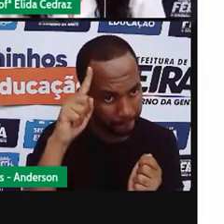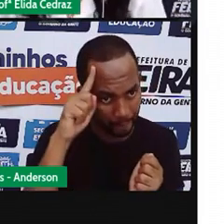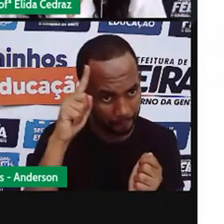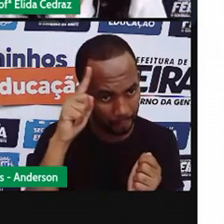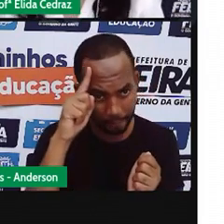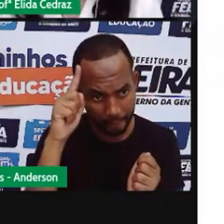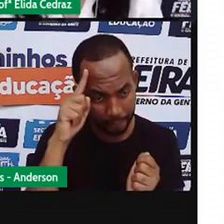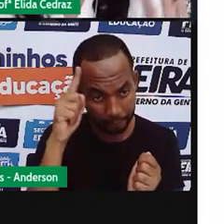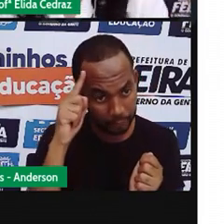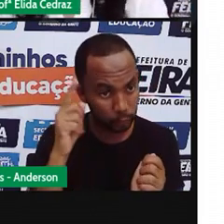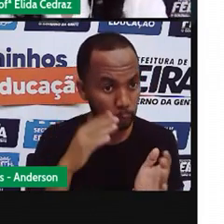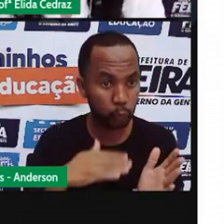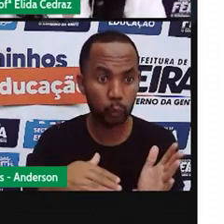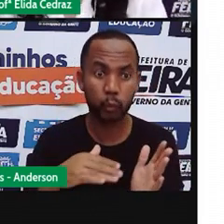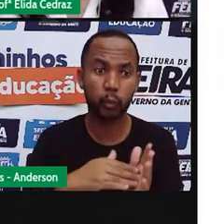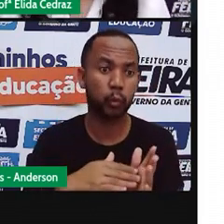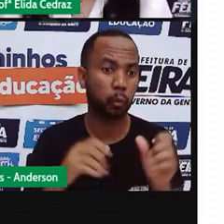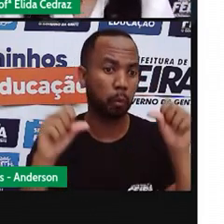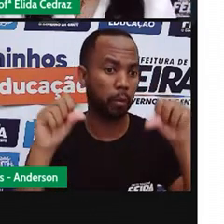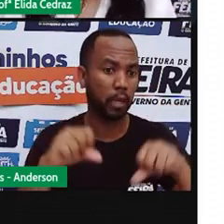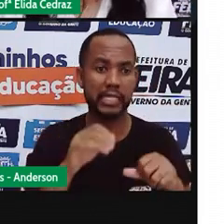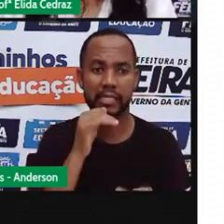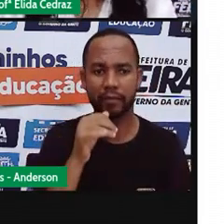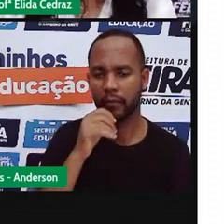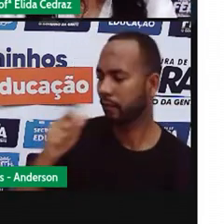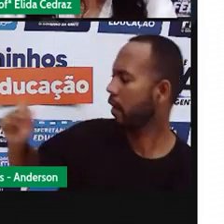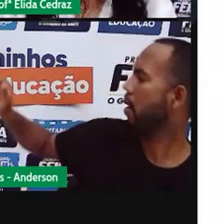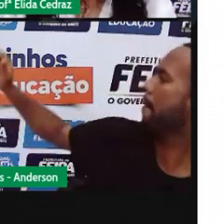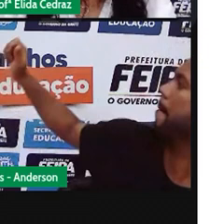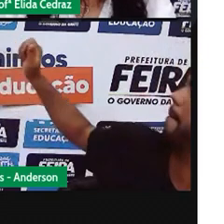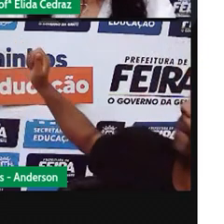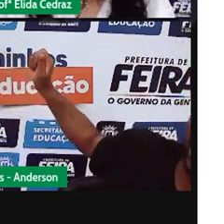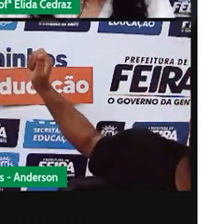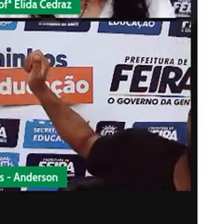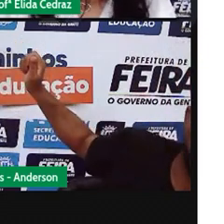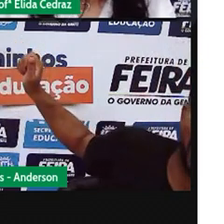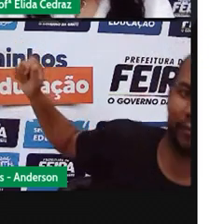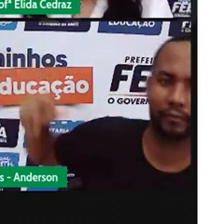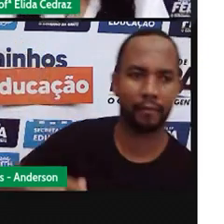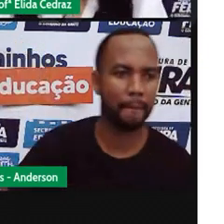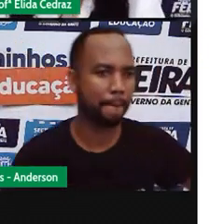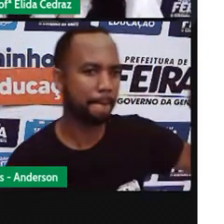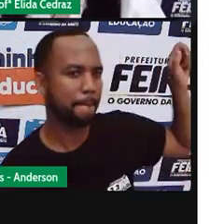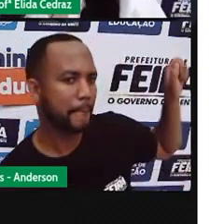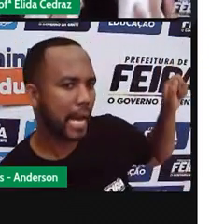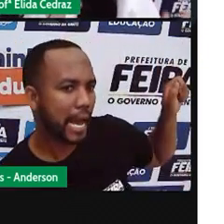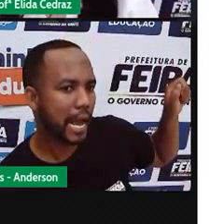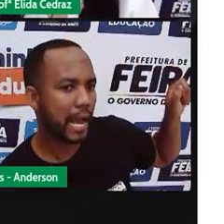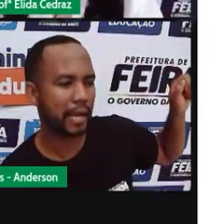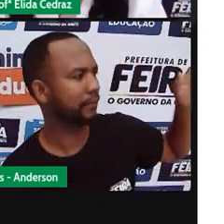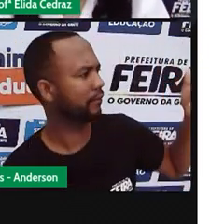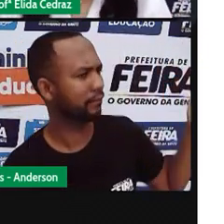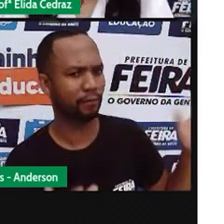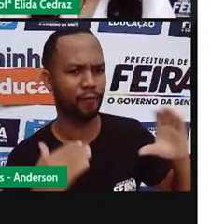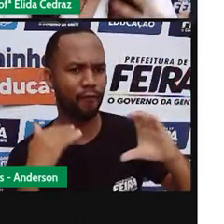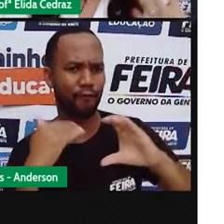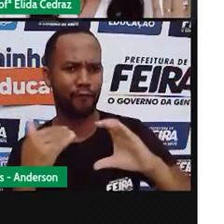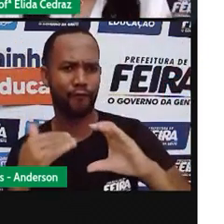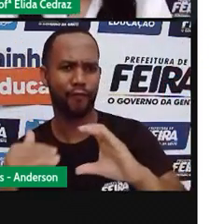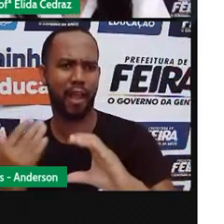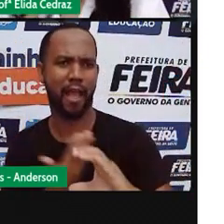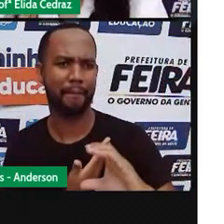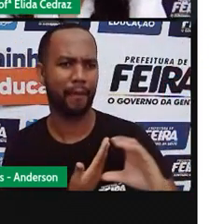Tudo que está fazendo, posta. Vai almoçar em um restaurante, posta. Foi para a praia, posta. Fica